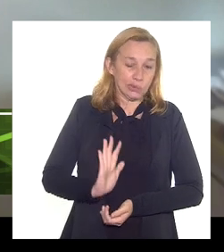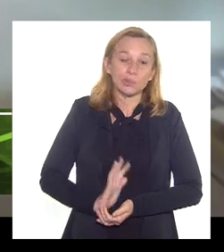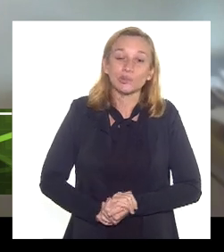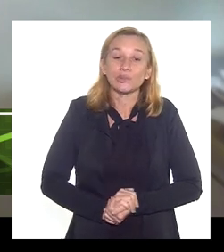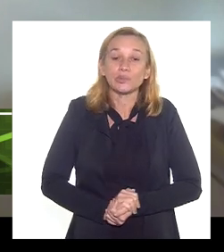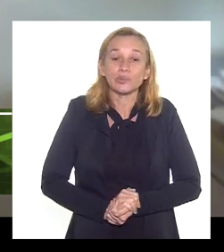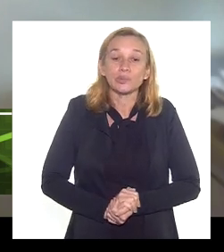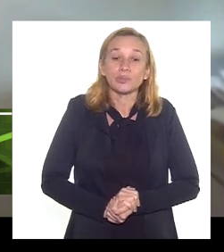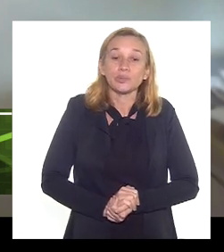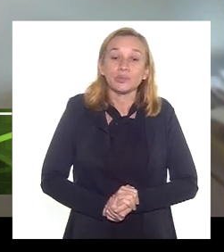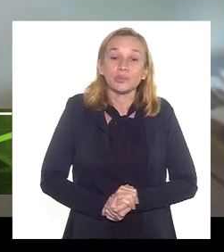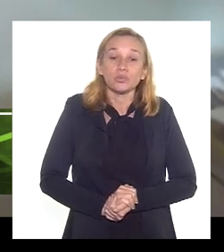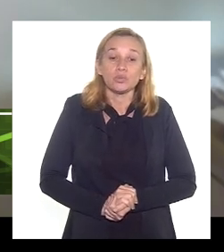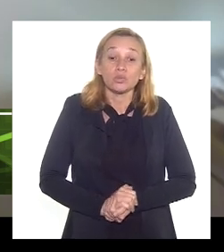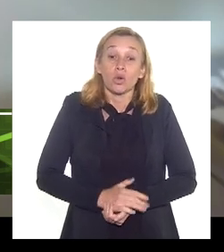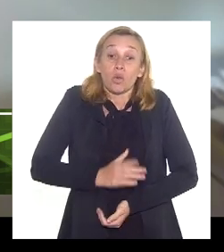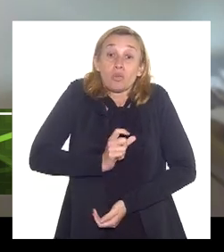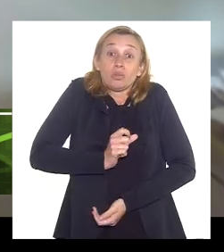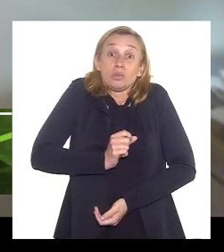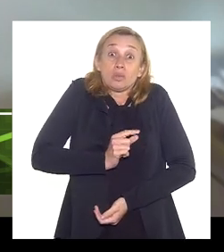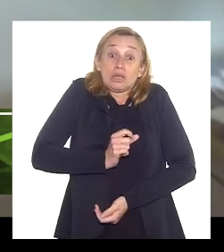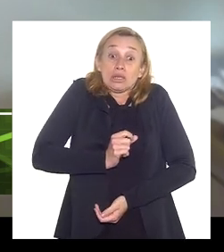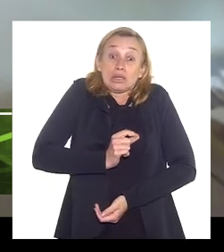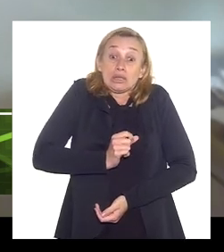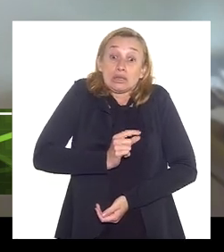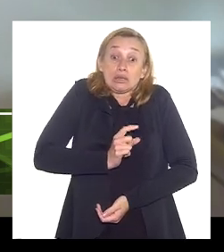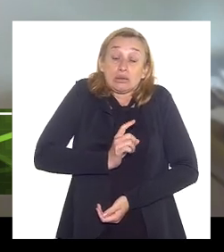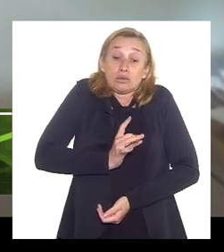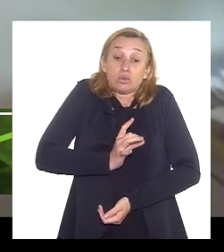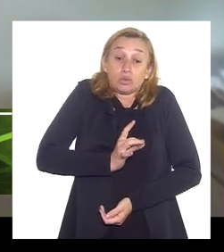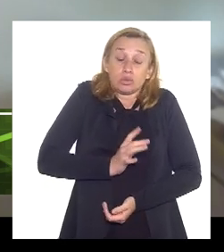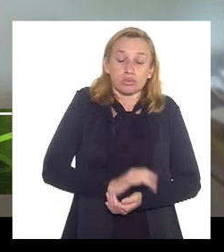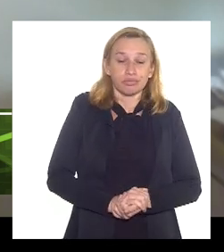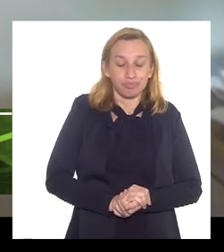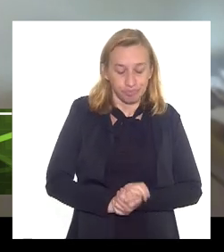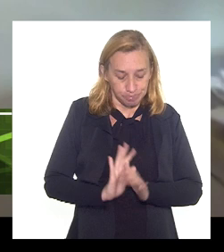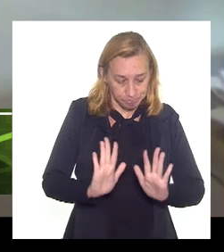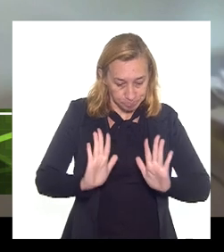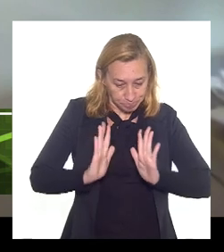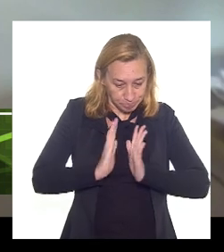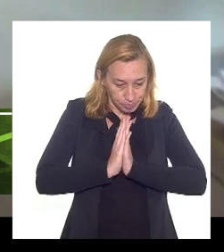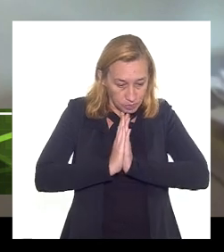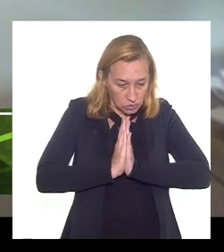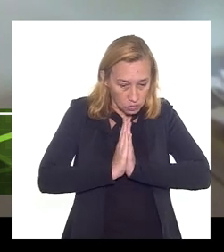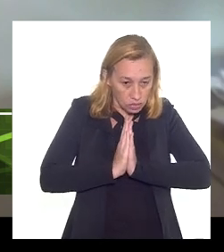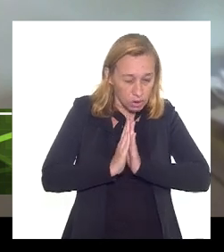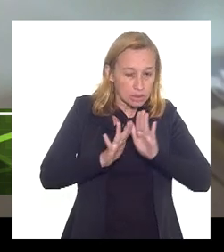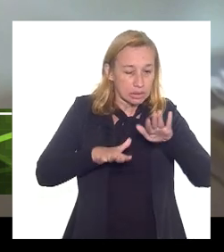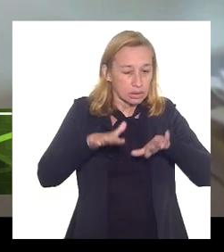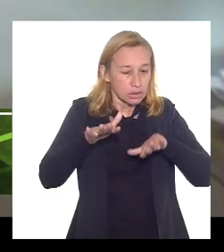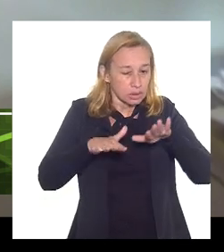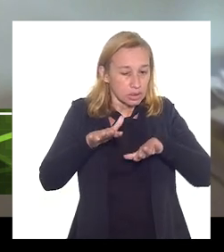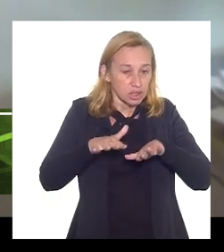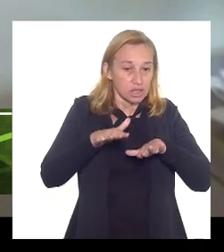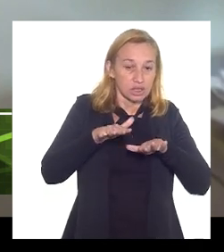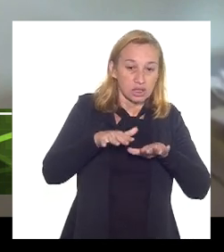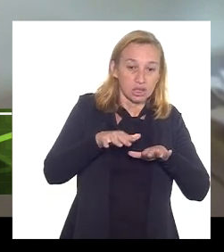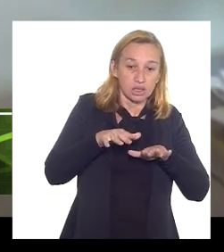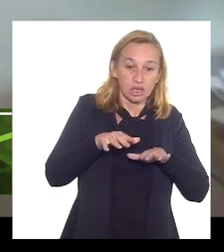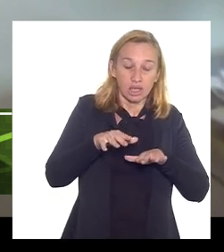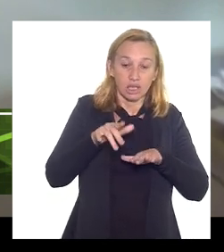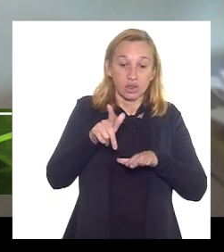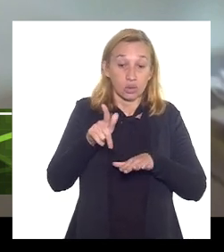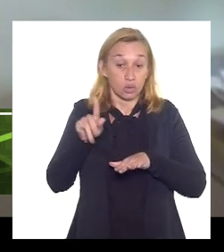o meu meu menos esse seu raciocínio igual então se varia da rejeição do dobro 30